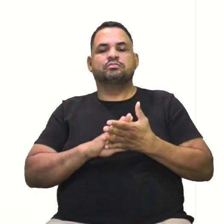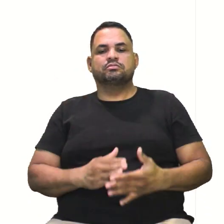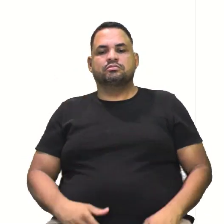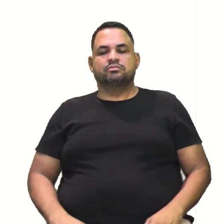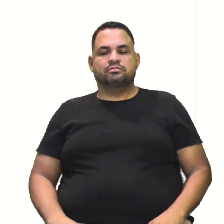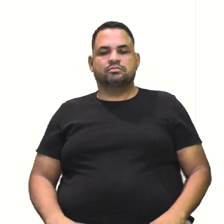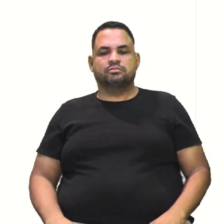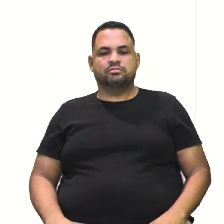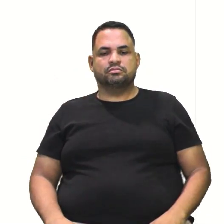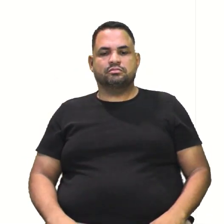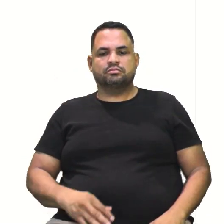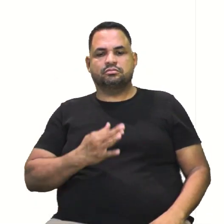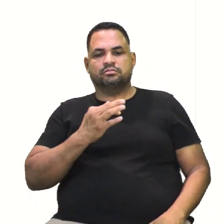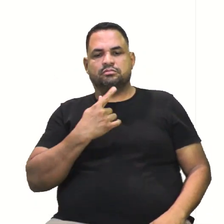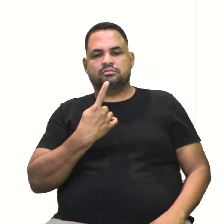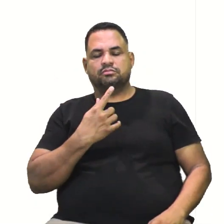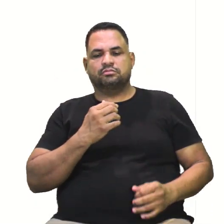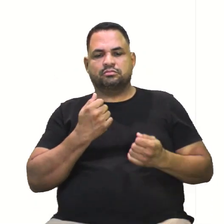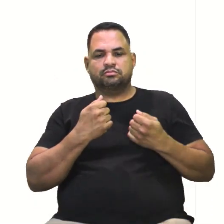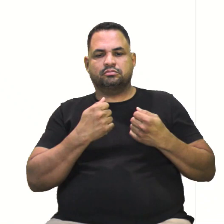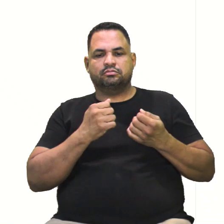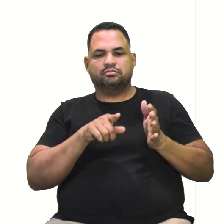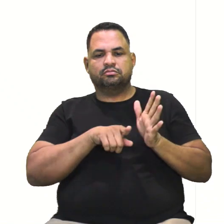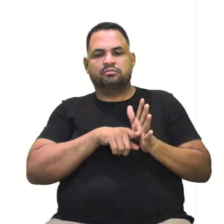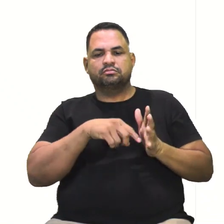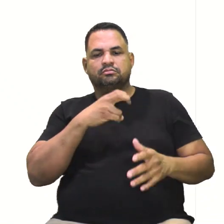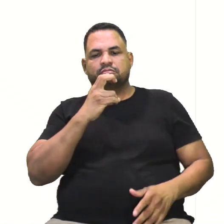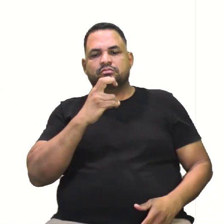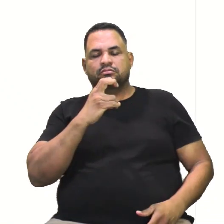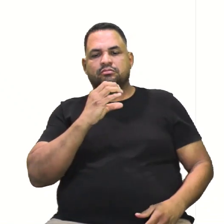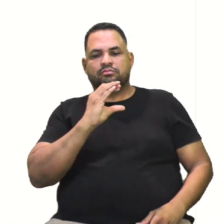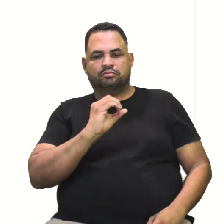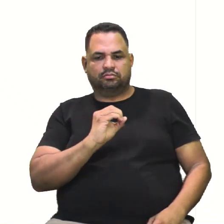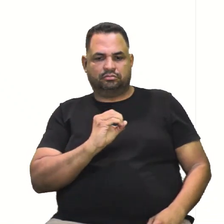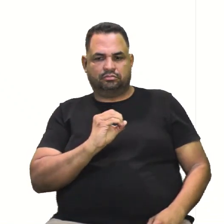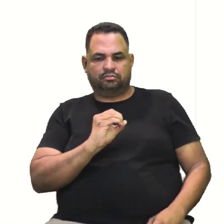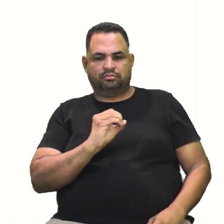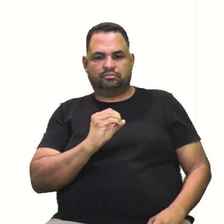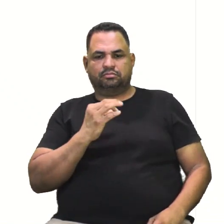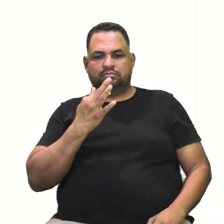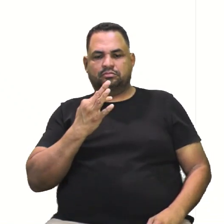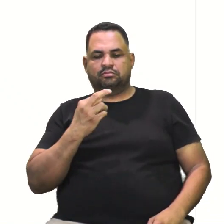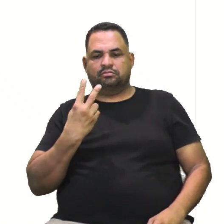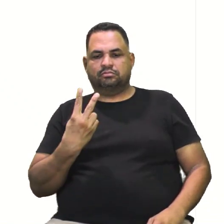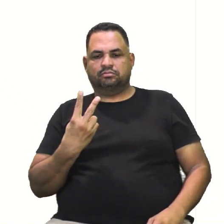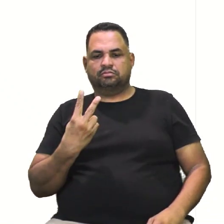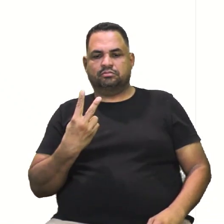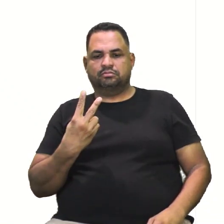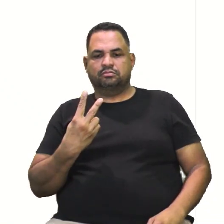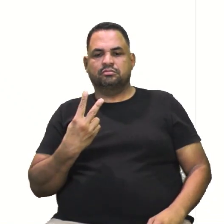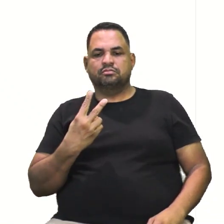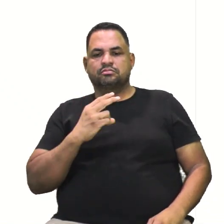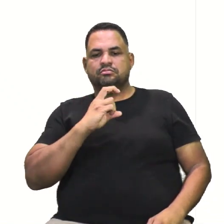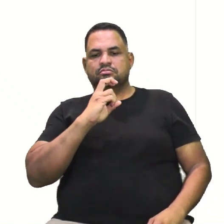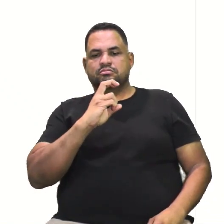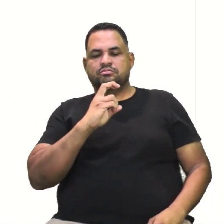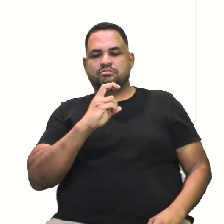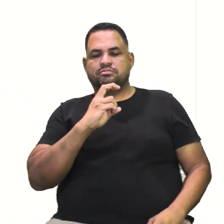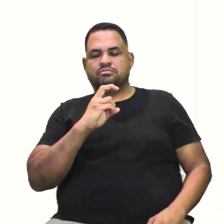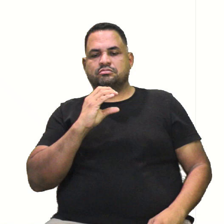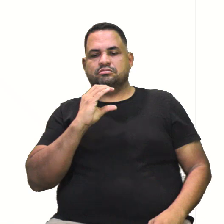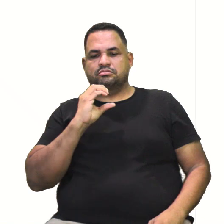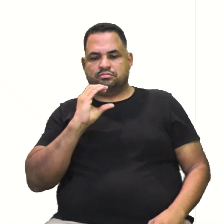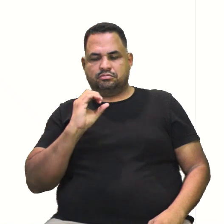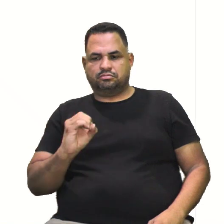Meu foco vai ficar, o f1 pode ser, menos 5 e 0, e o f2, 5 positivo